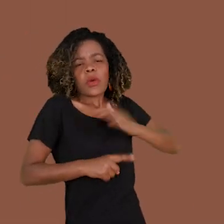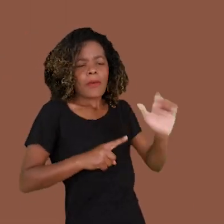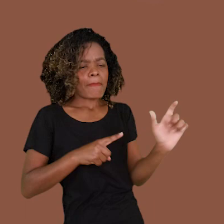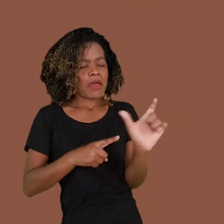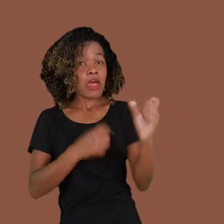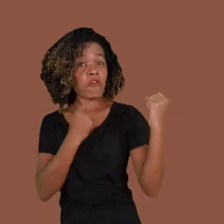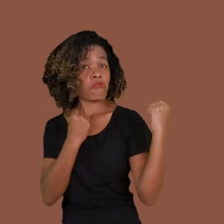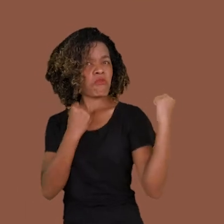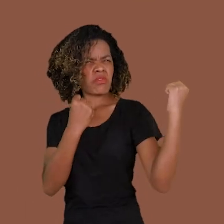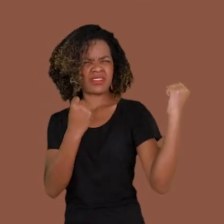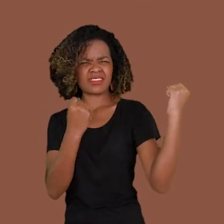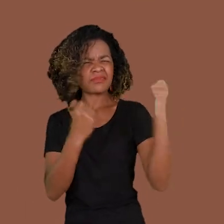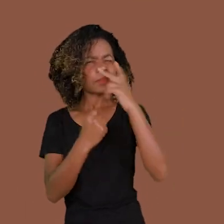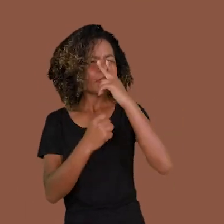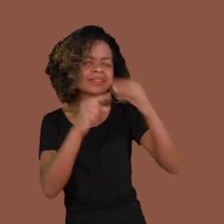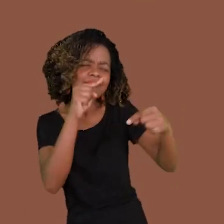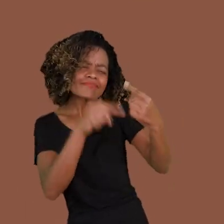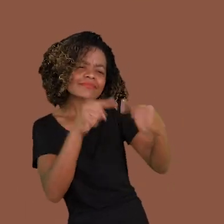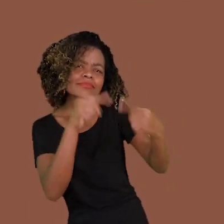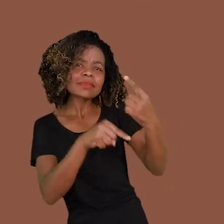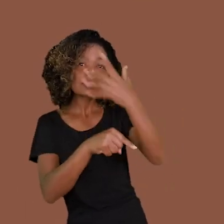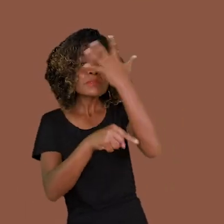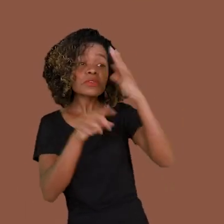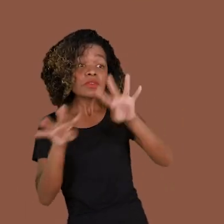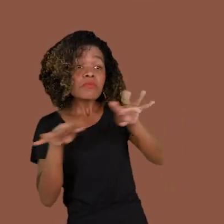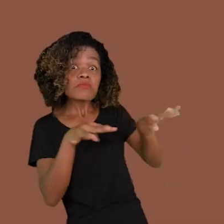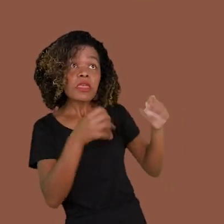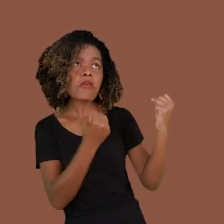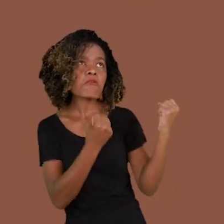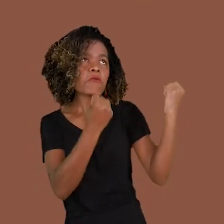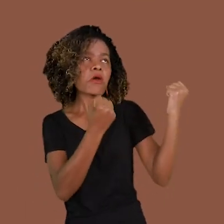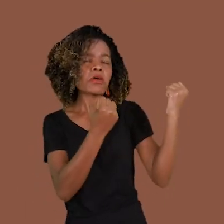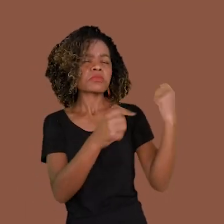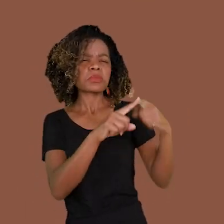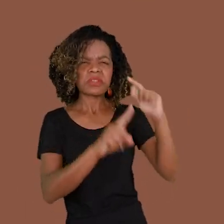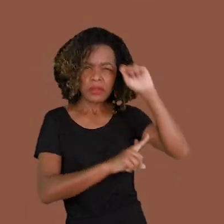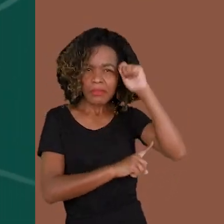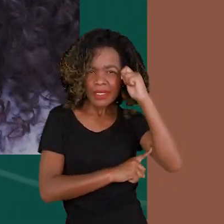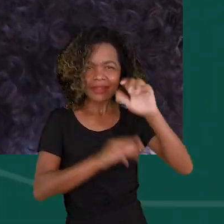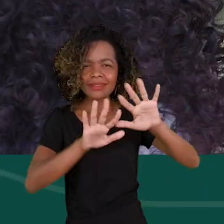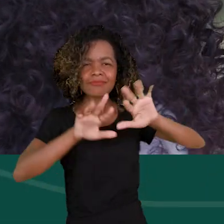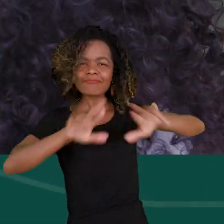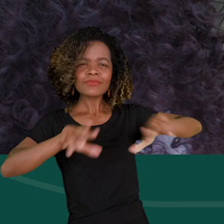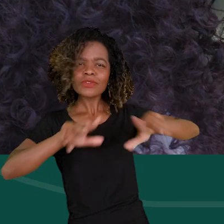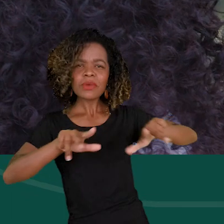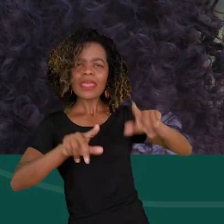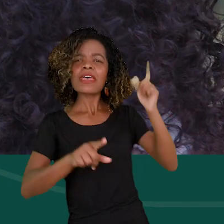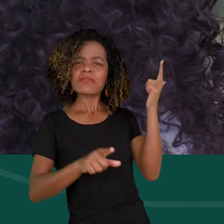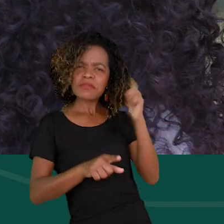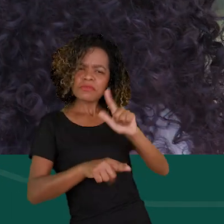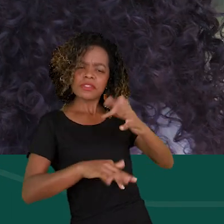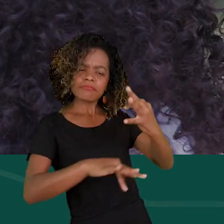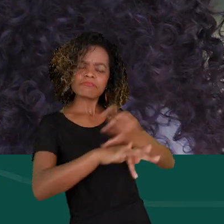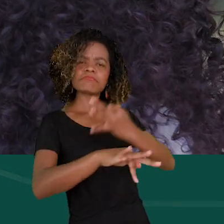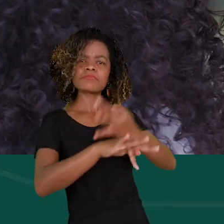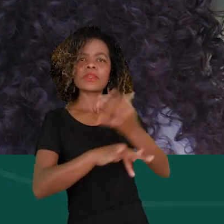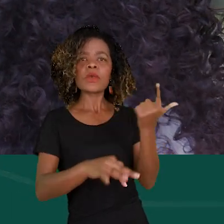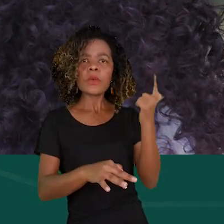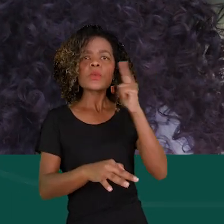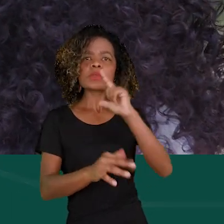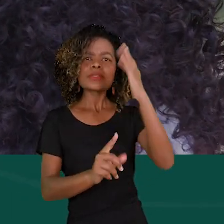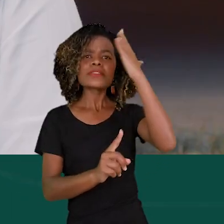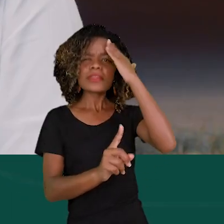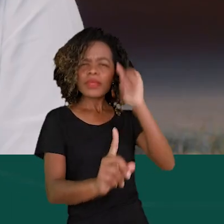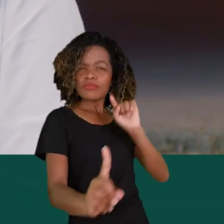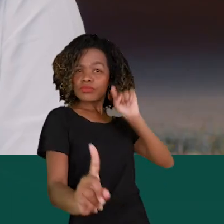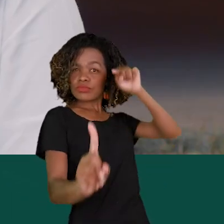já somos fortes demais, as pessoas veem a gente como fortes demais. E não é isso, é ser resiliente e saber onde a gente